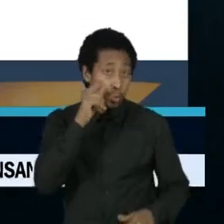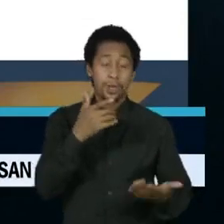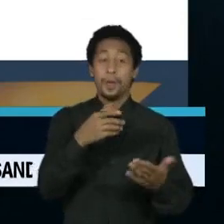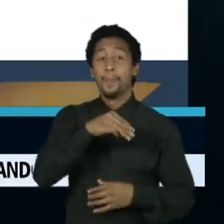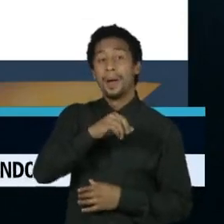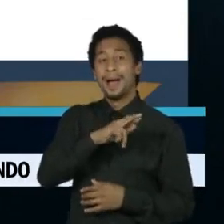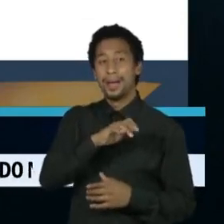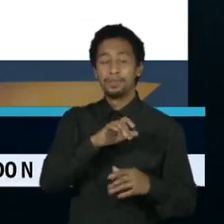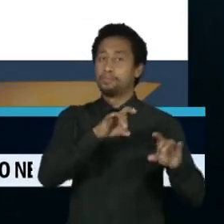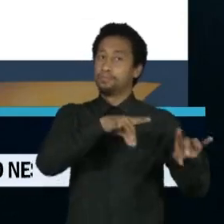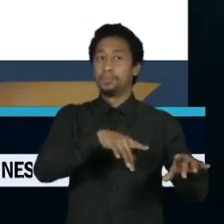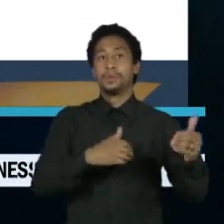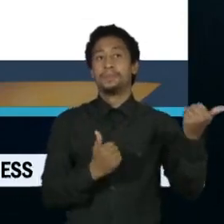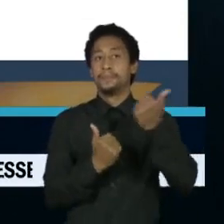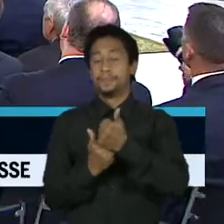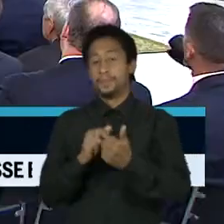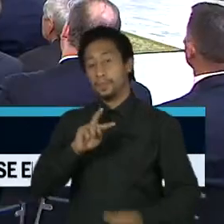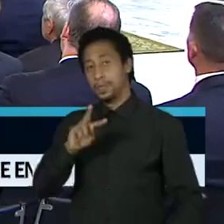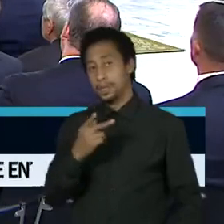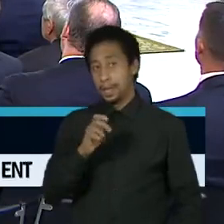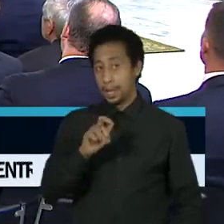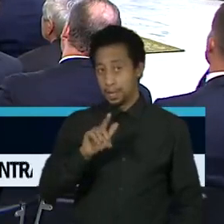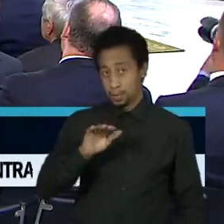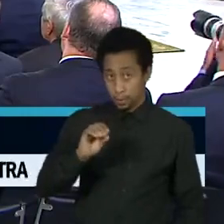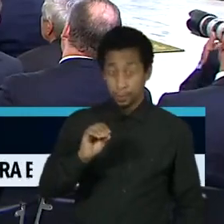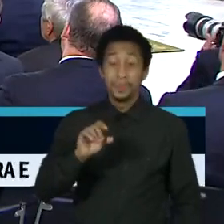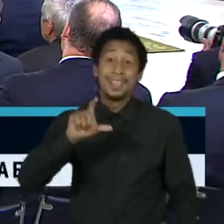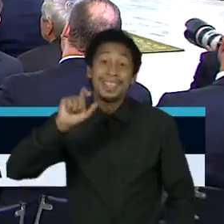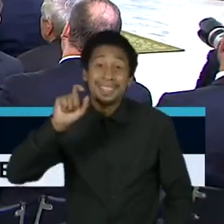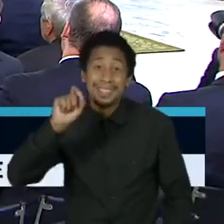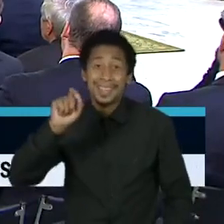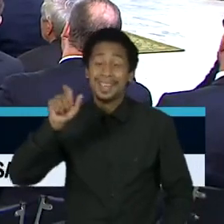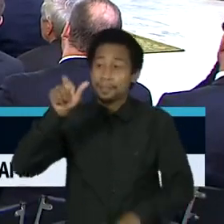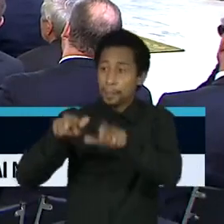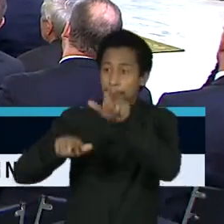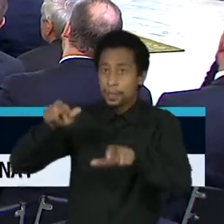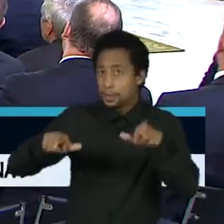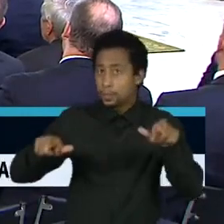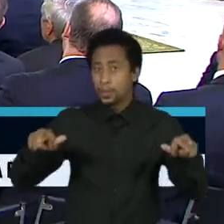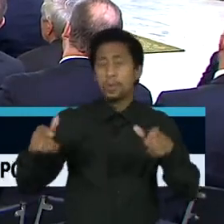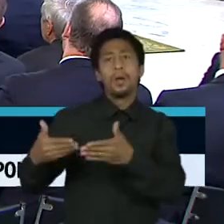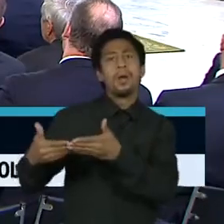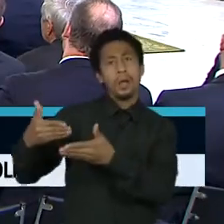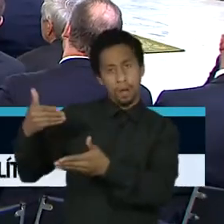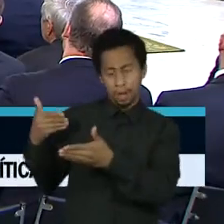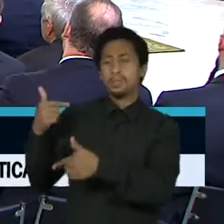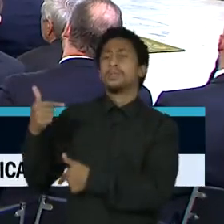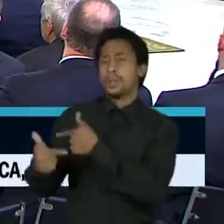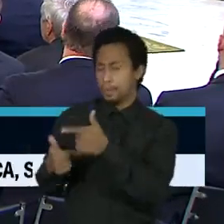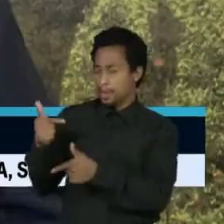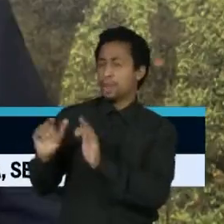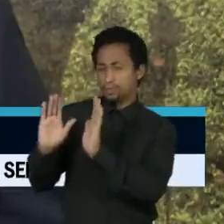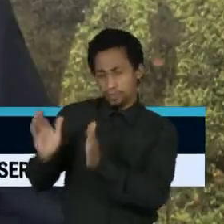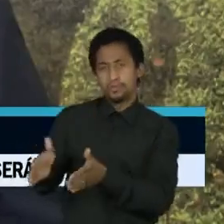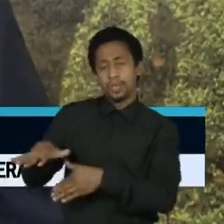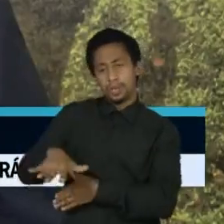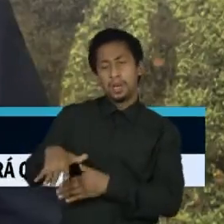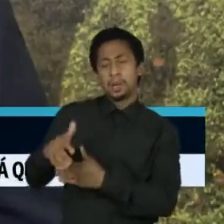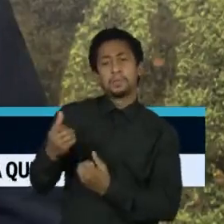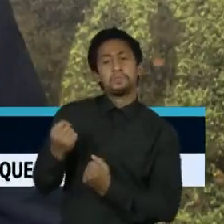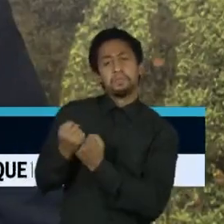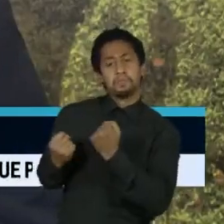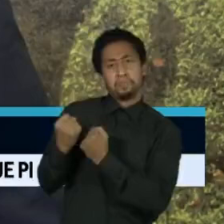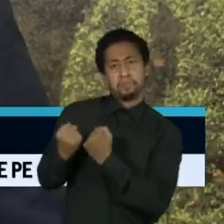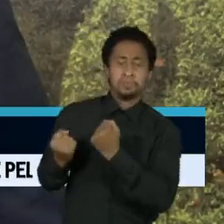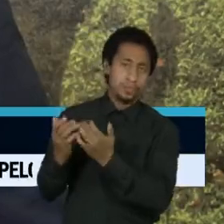substituído por Hélio Ferraz de Oliveira. Dos dez nomes, oito já eram assessores diretos dos antecessores. Sempre nós